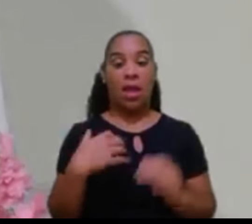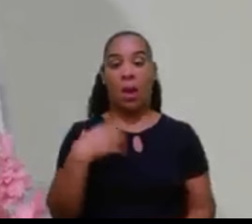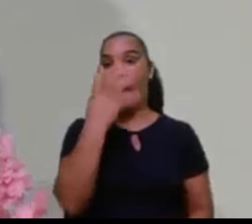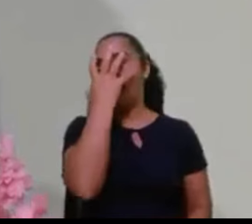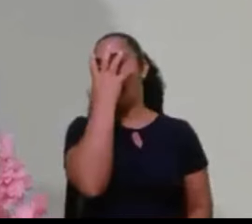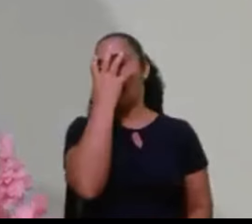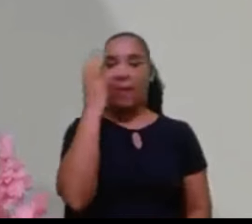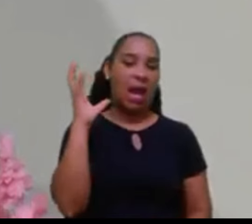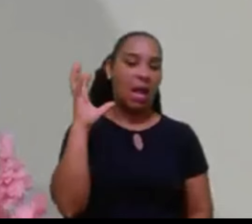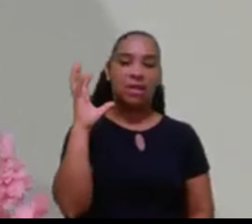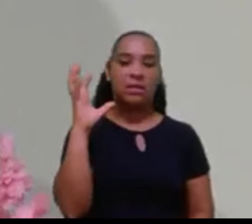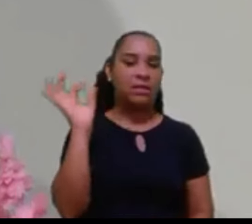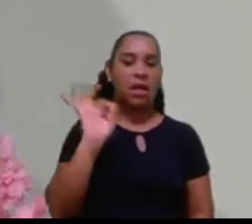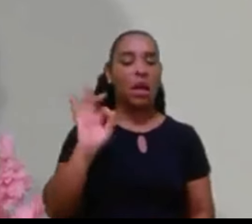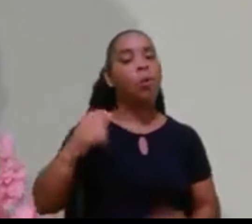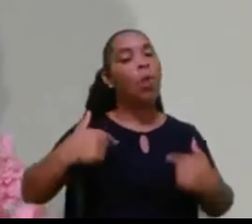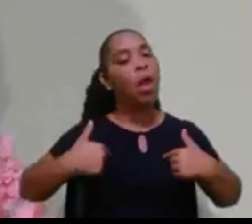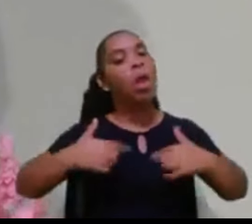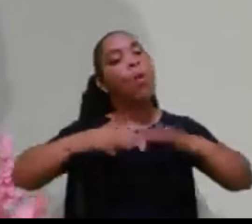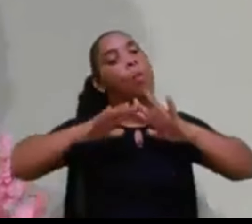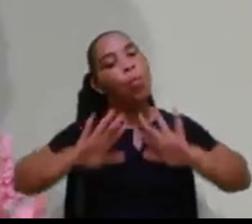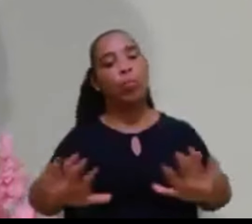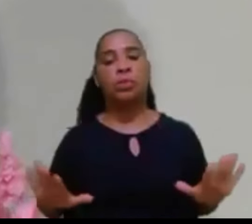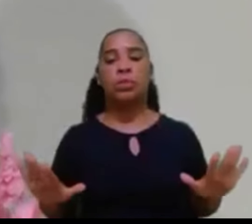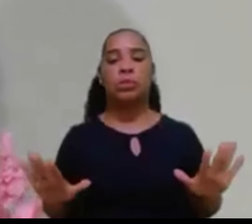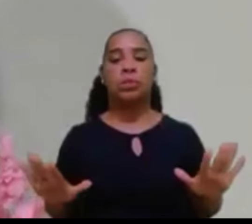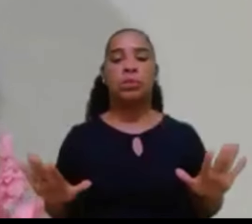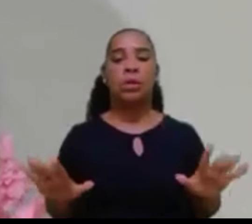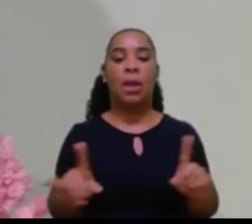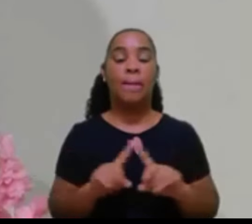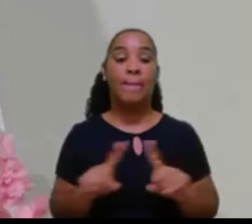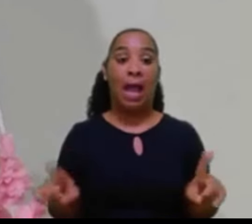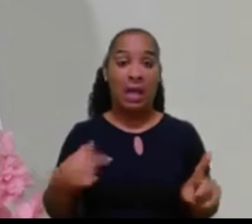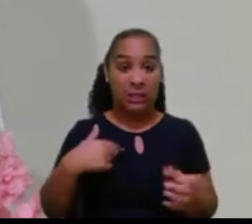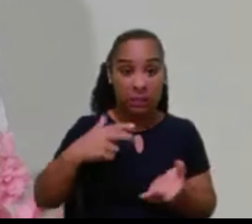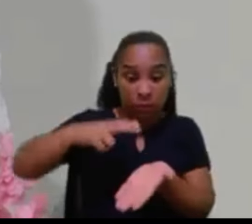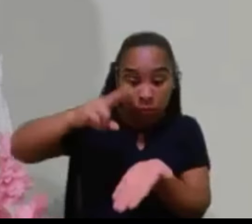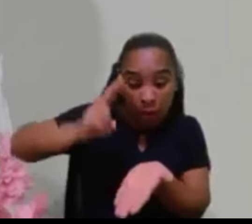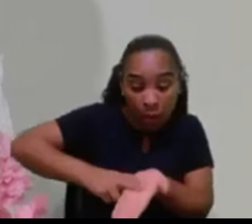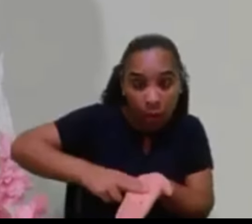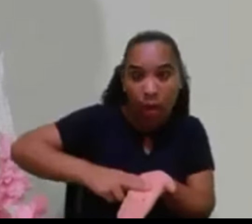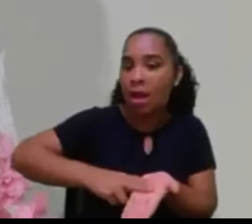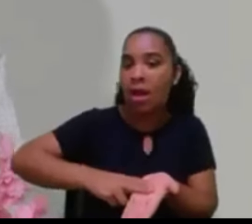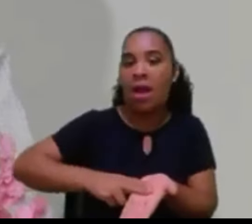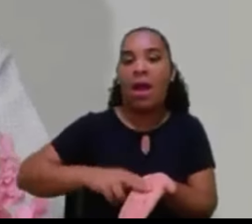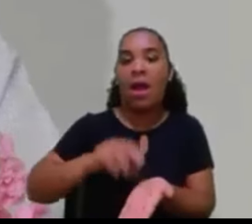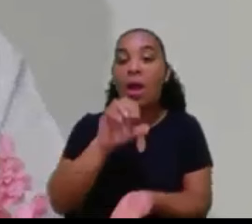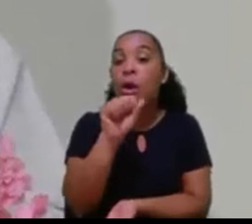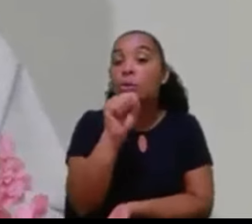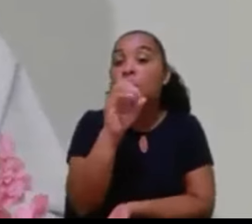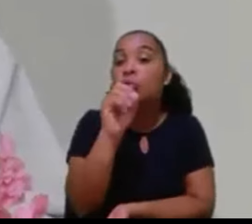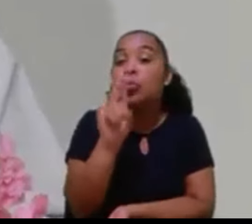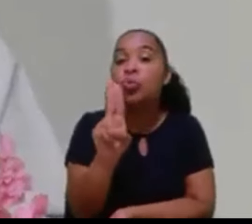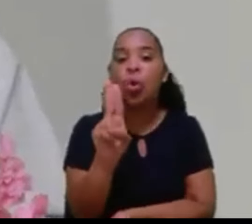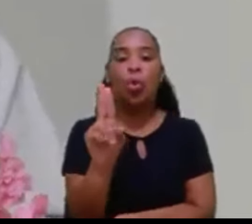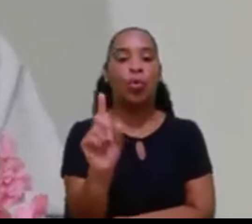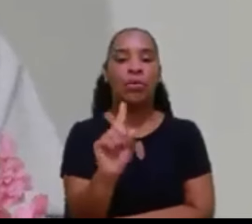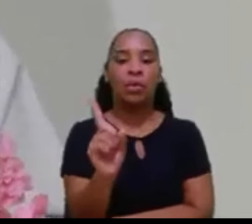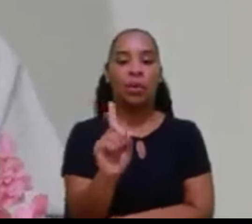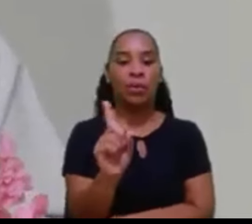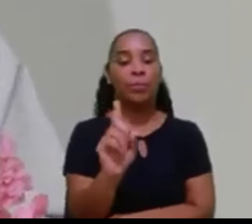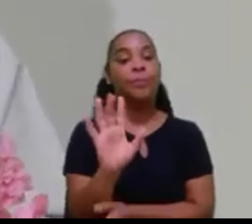assim. Mas eu não sou assim. Então, fazemos uma